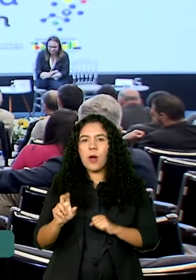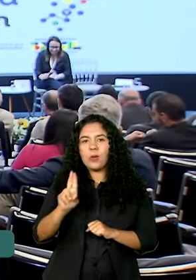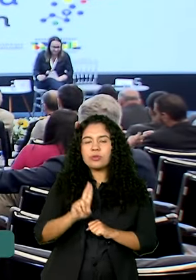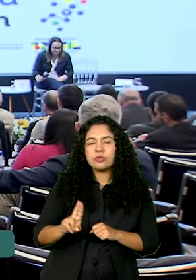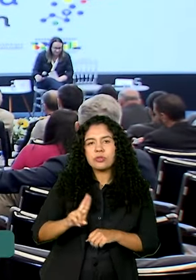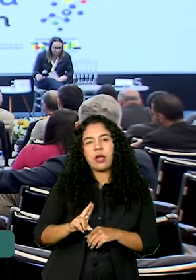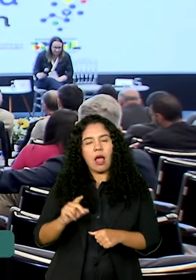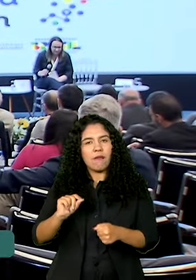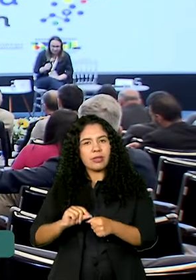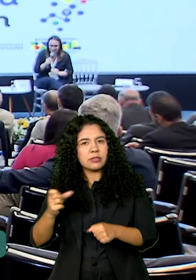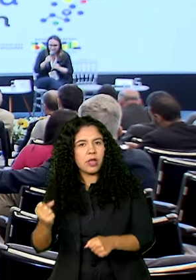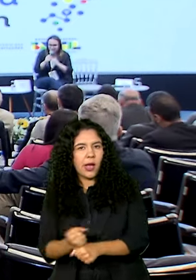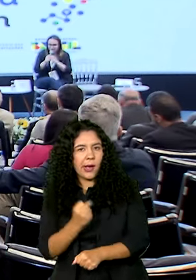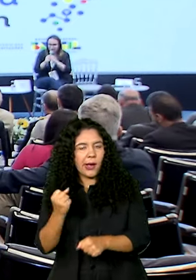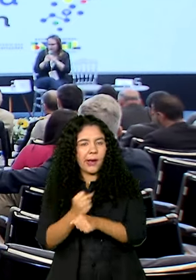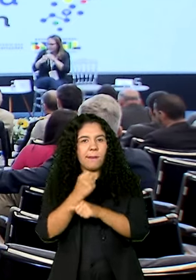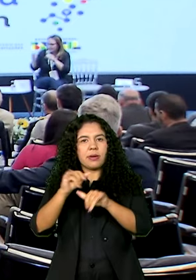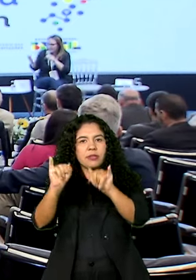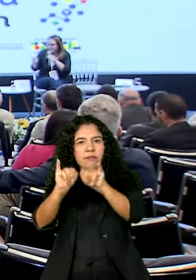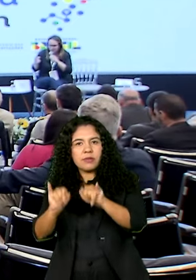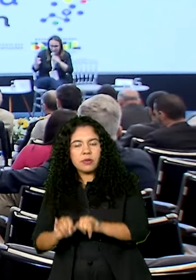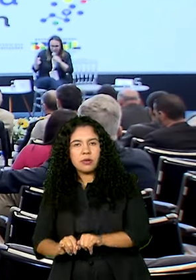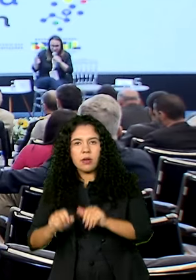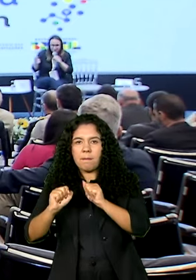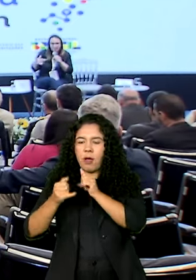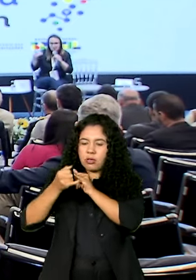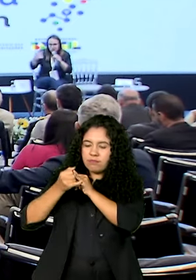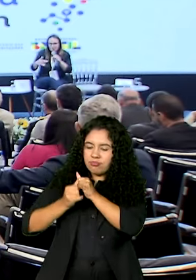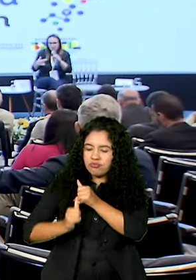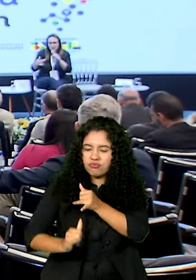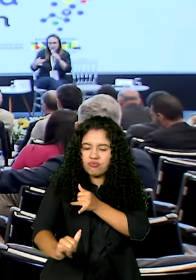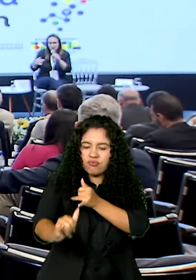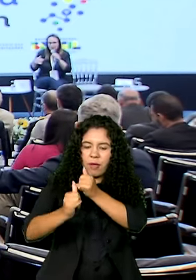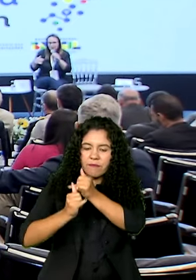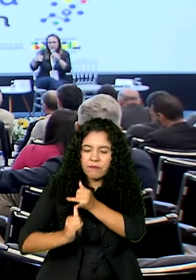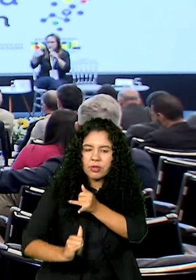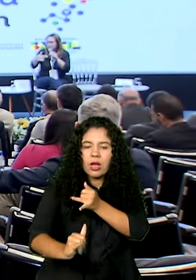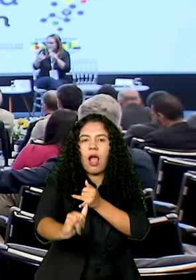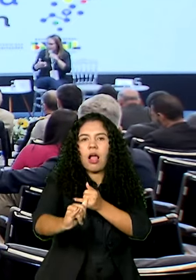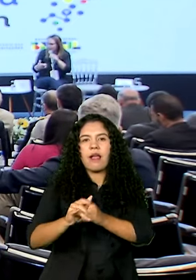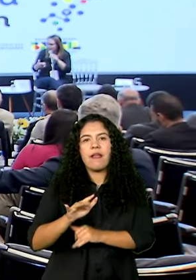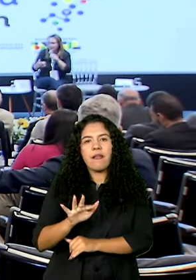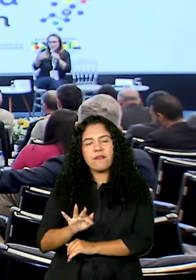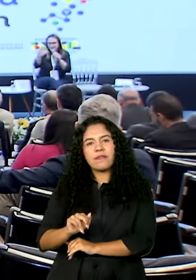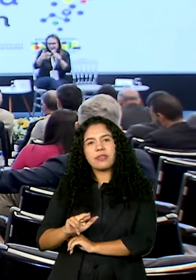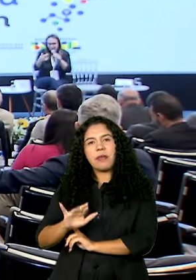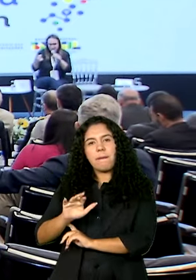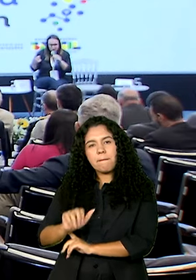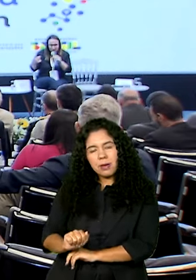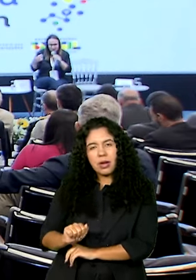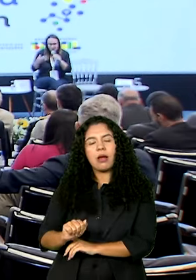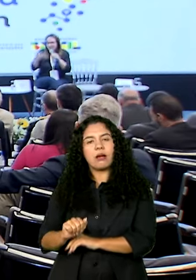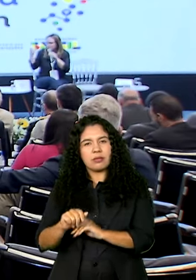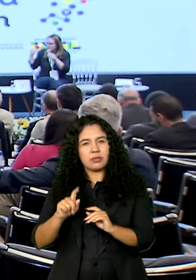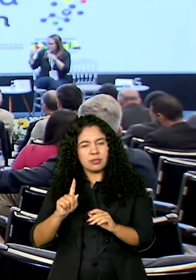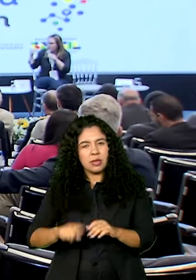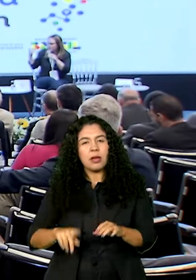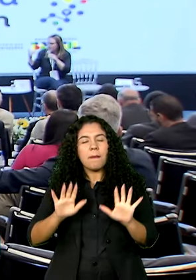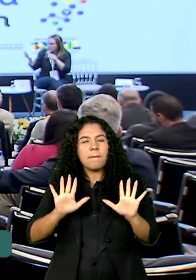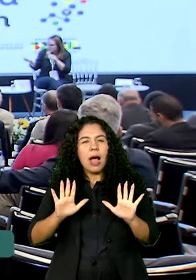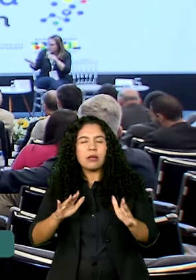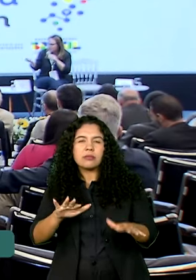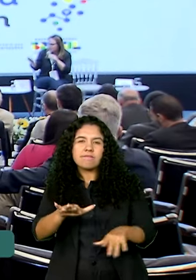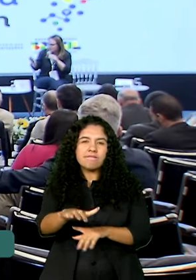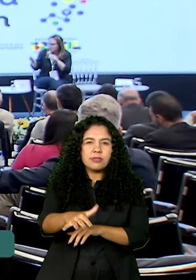de infraestrutura, com a implantação de cabos de fibra ótica e equipamentos de telecomunicação. A previsão é que a